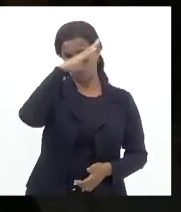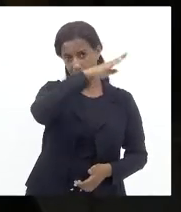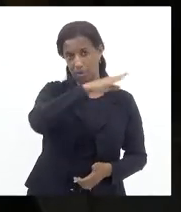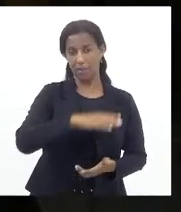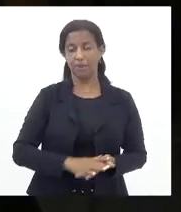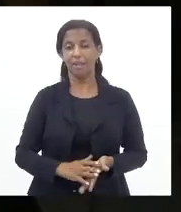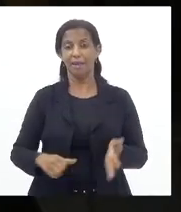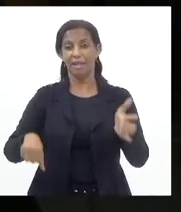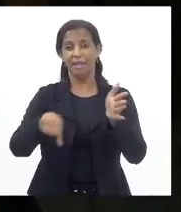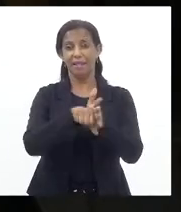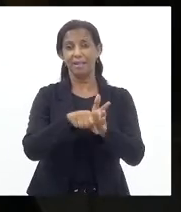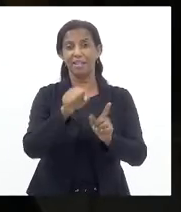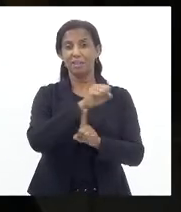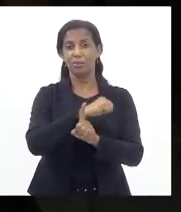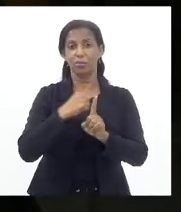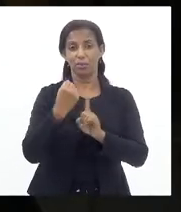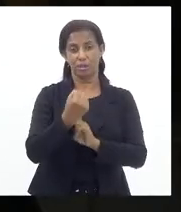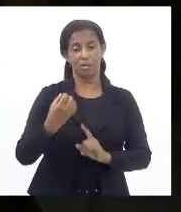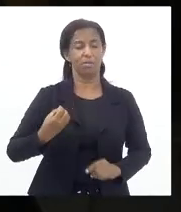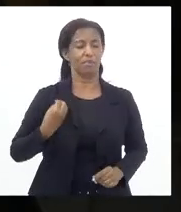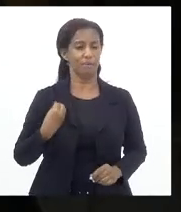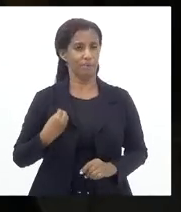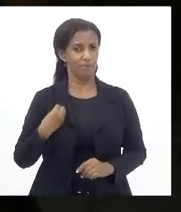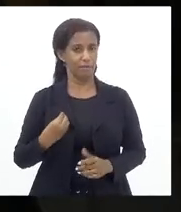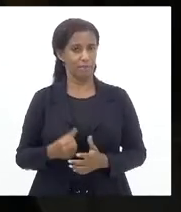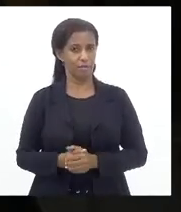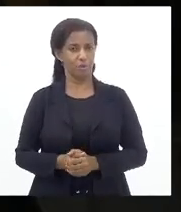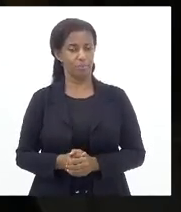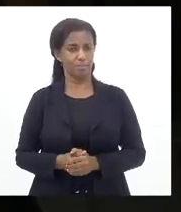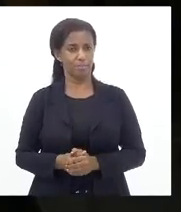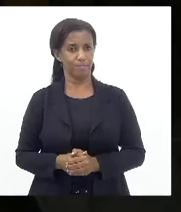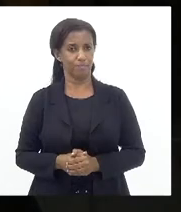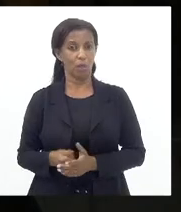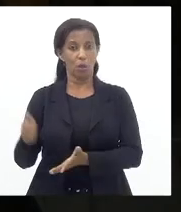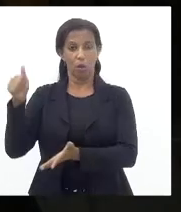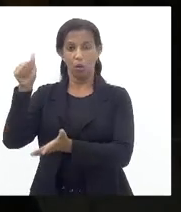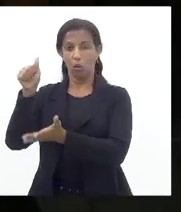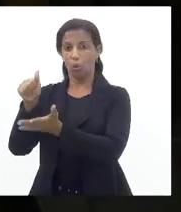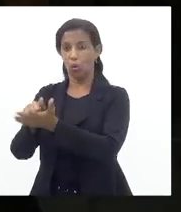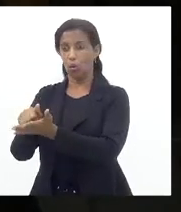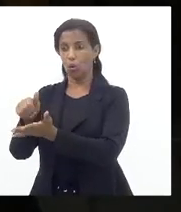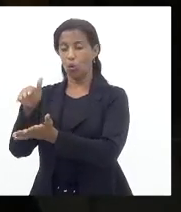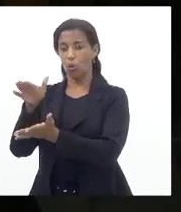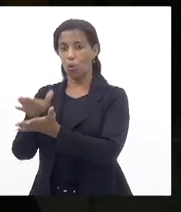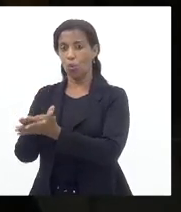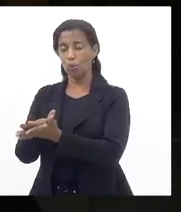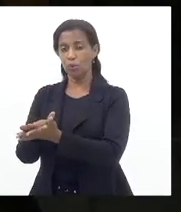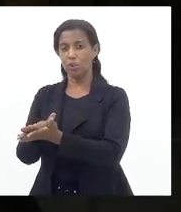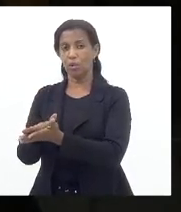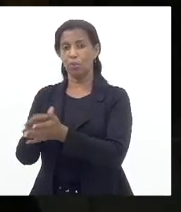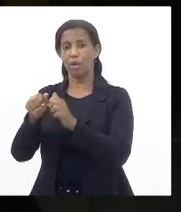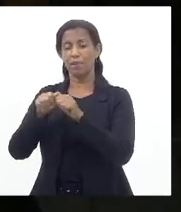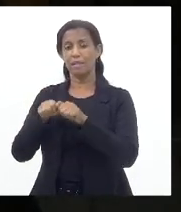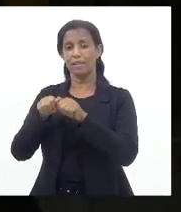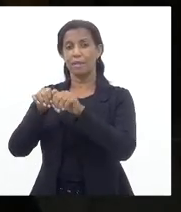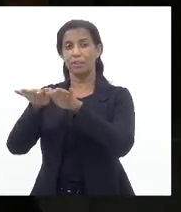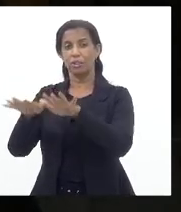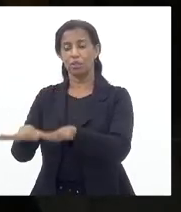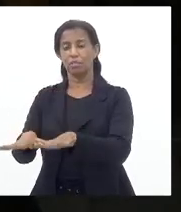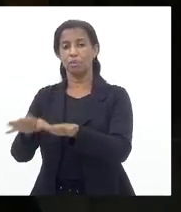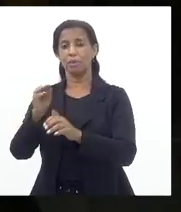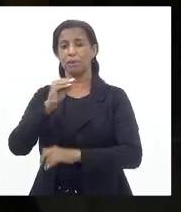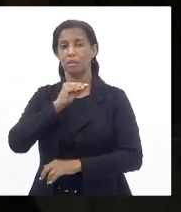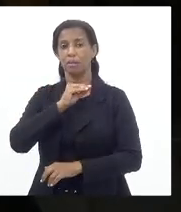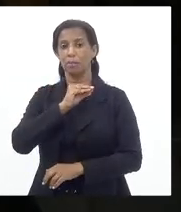Crise social Que vivemos Fruto Da distorcida Distribuição De renda